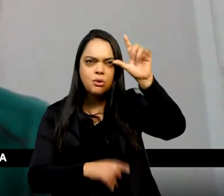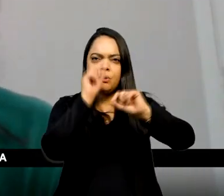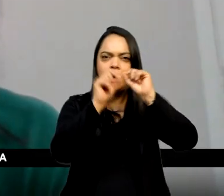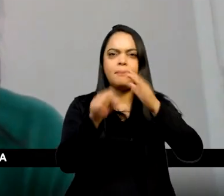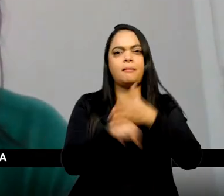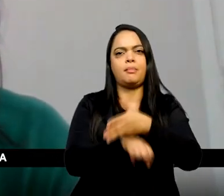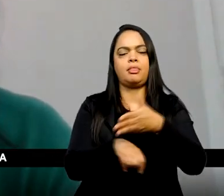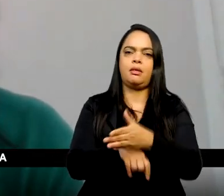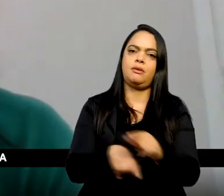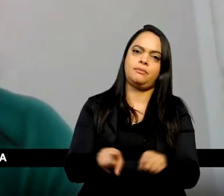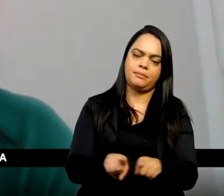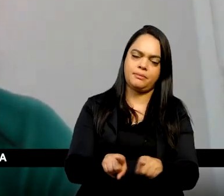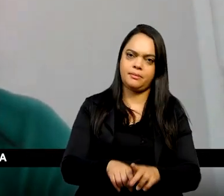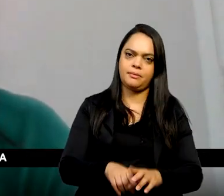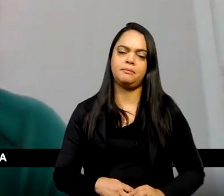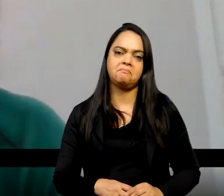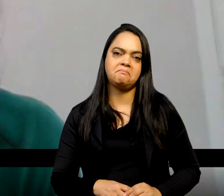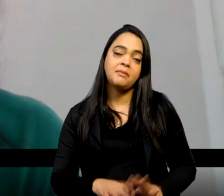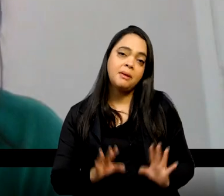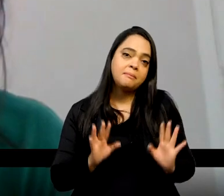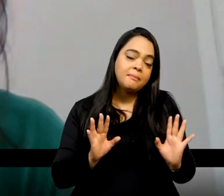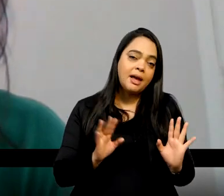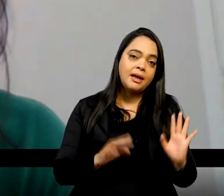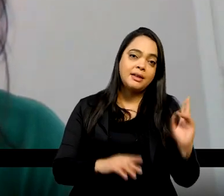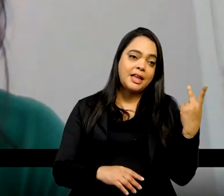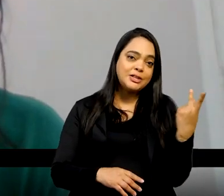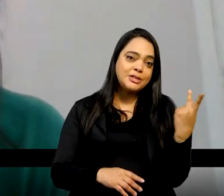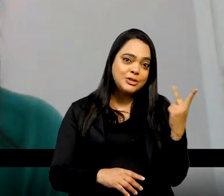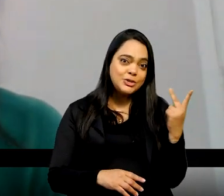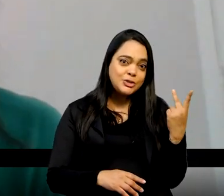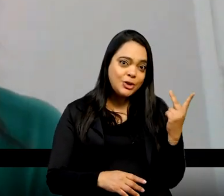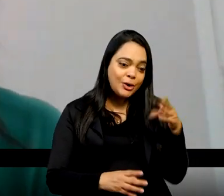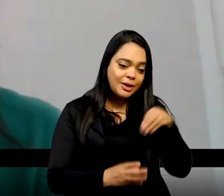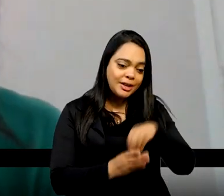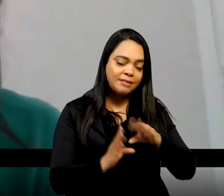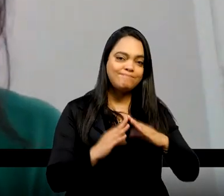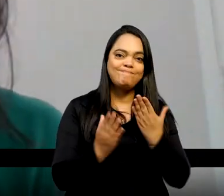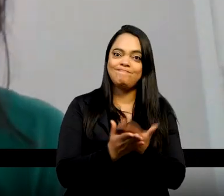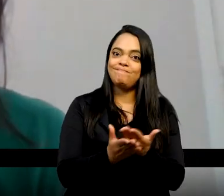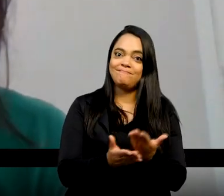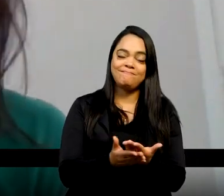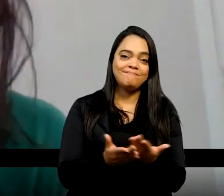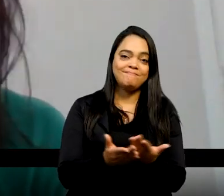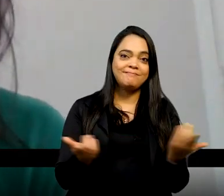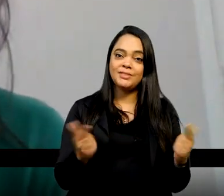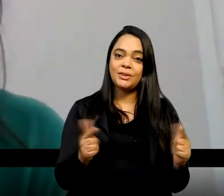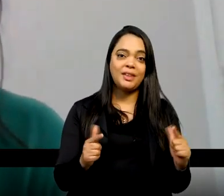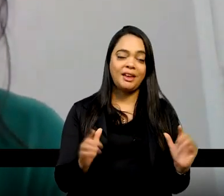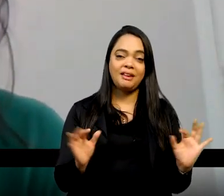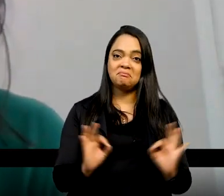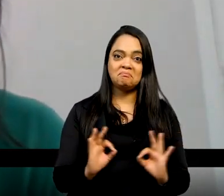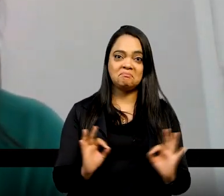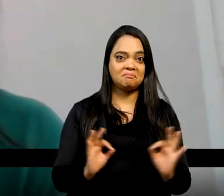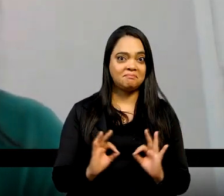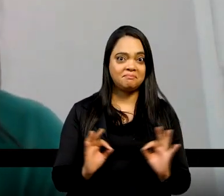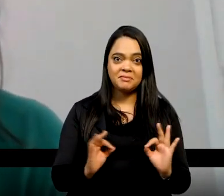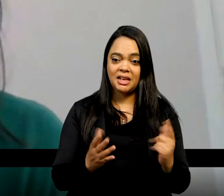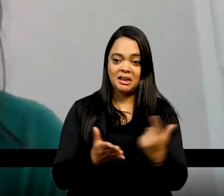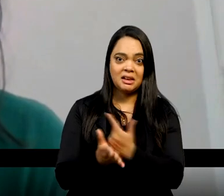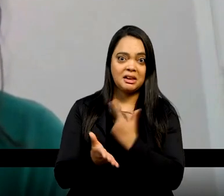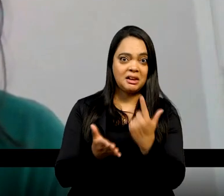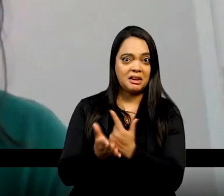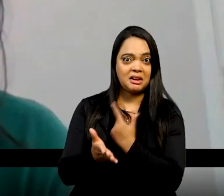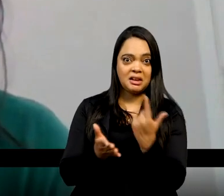entanto, na escola, né, na história escolar, isso não acontece, né, muitos livros